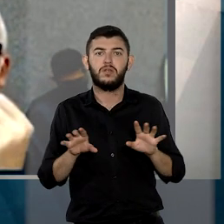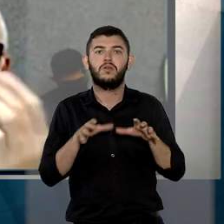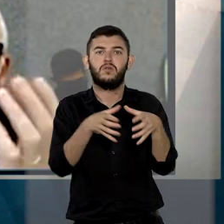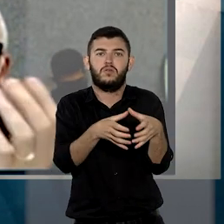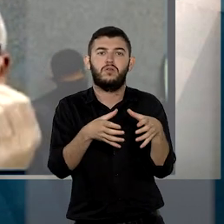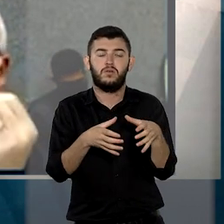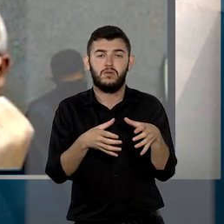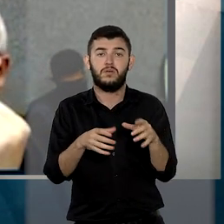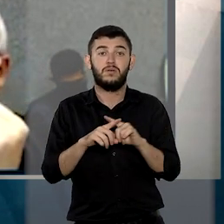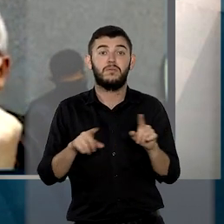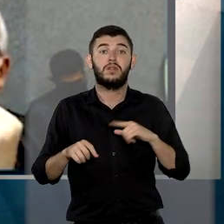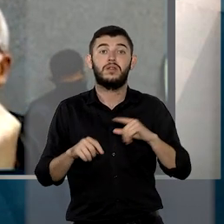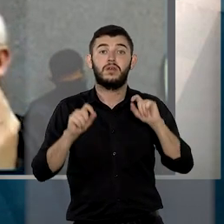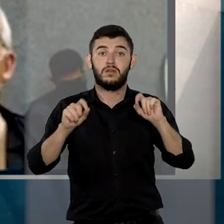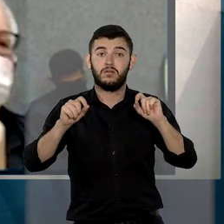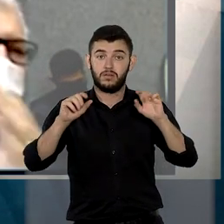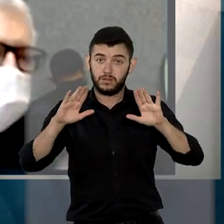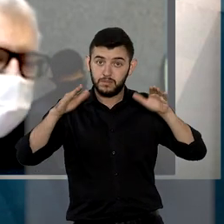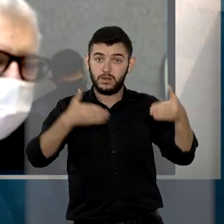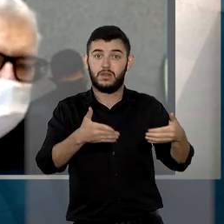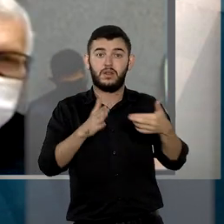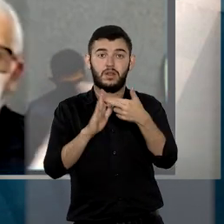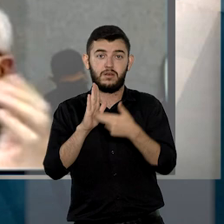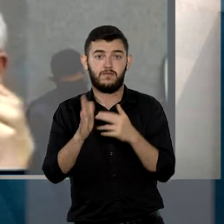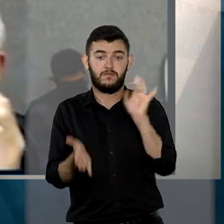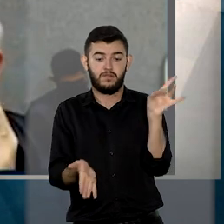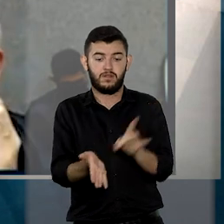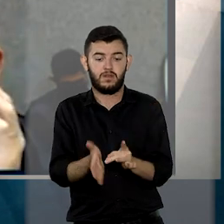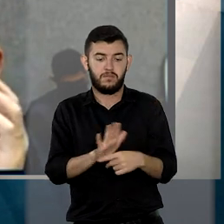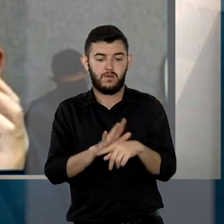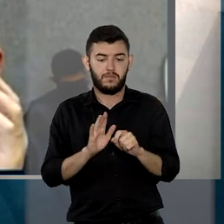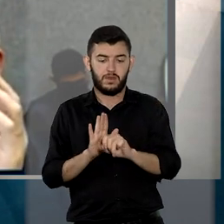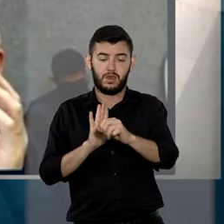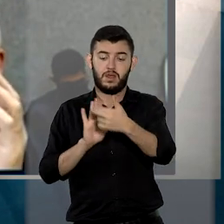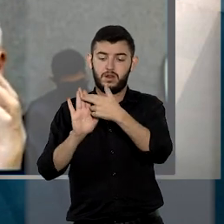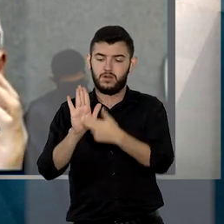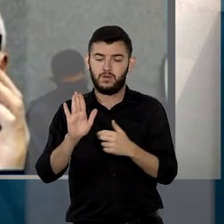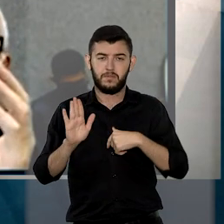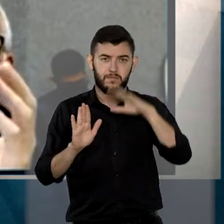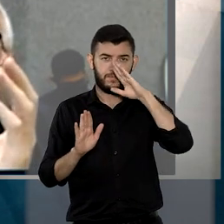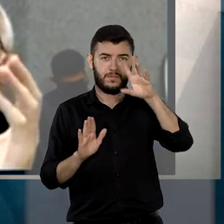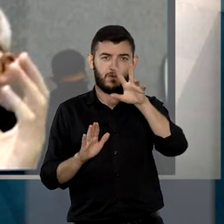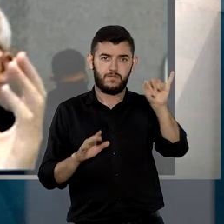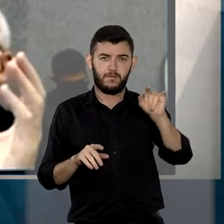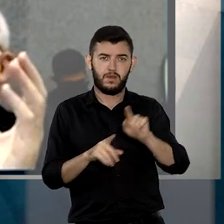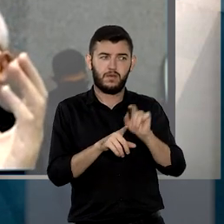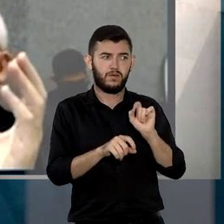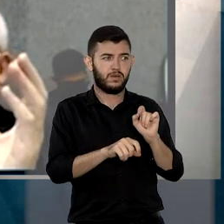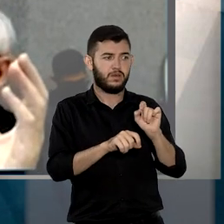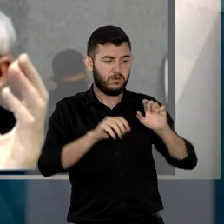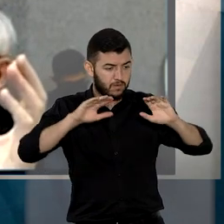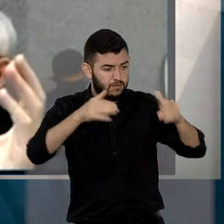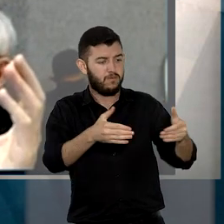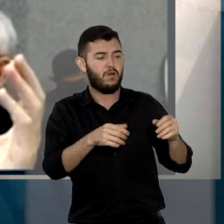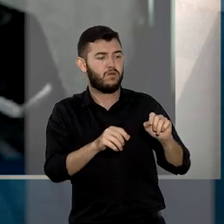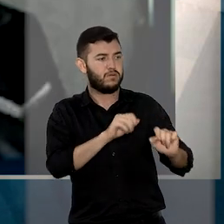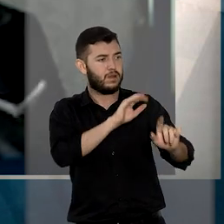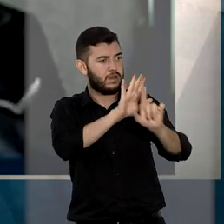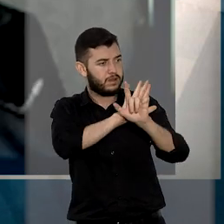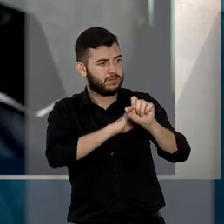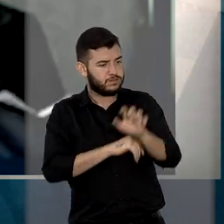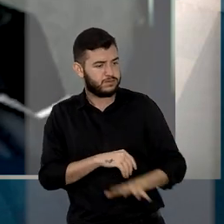Considerando o princípio da especialidade, segundo o qual a norma específica prevalece diante da norma geral,